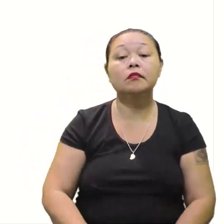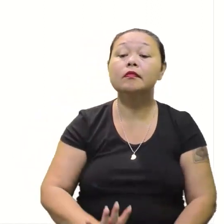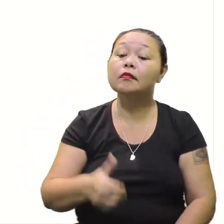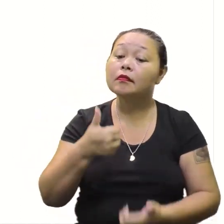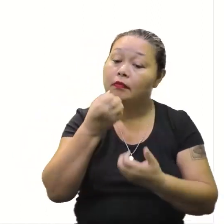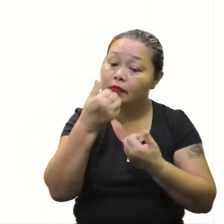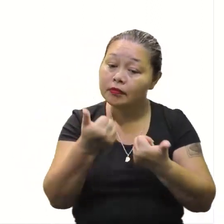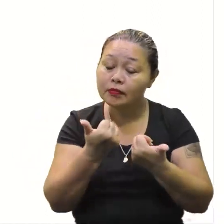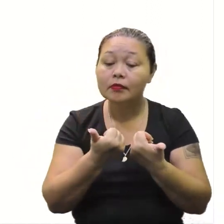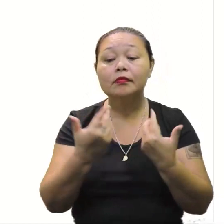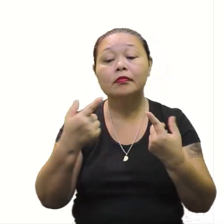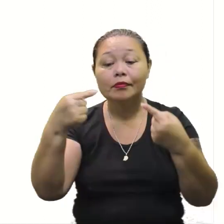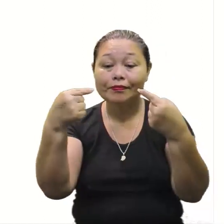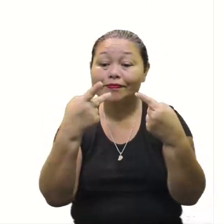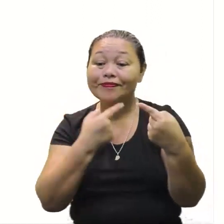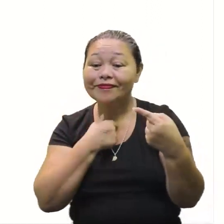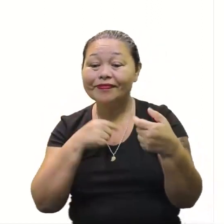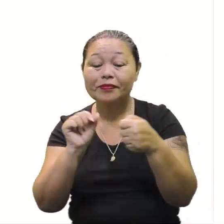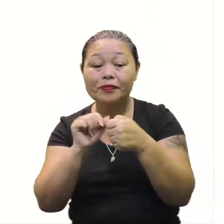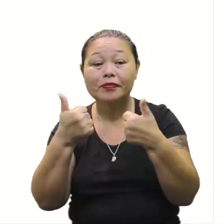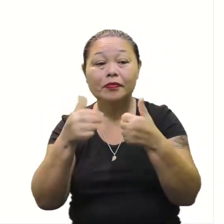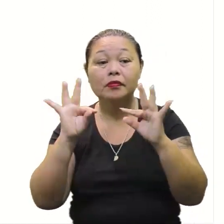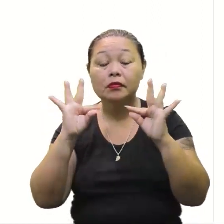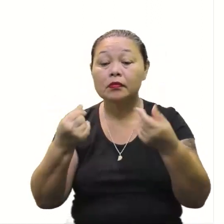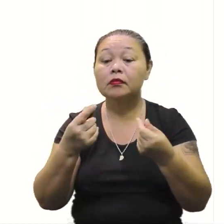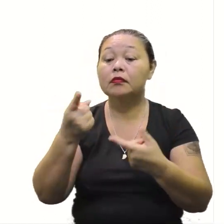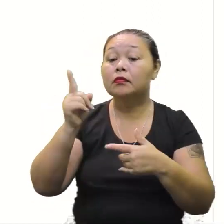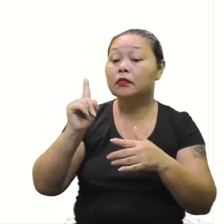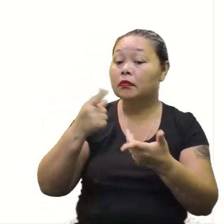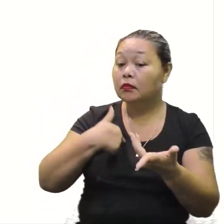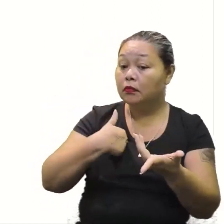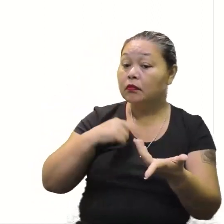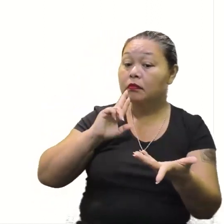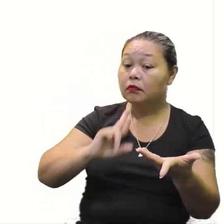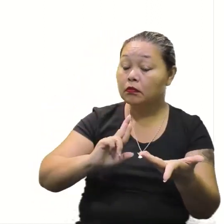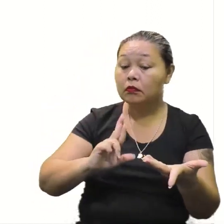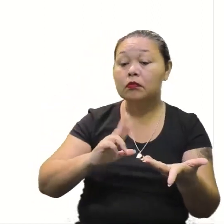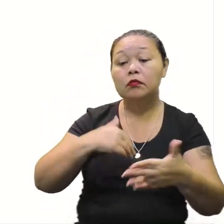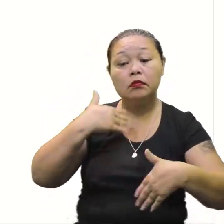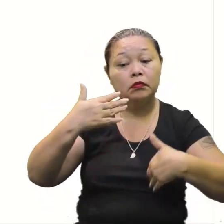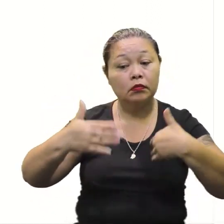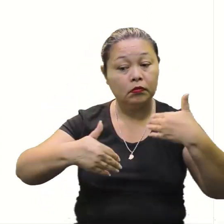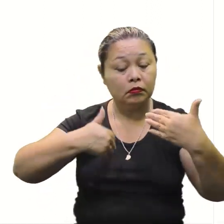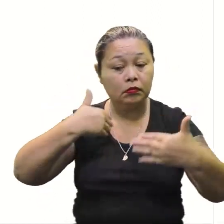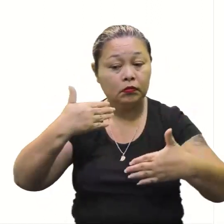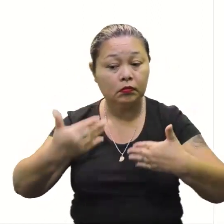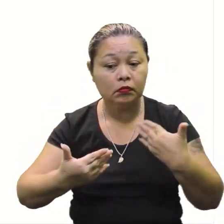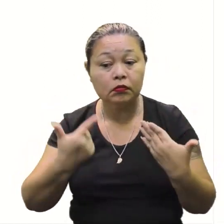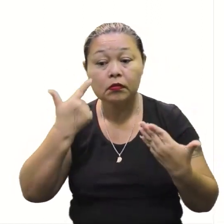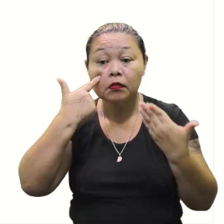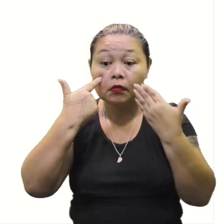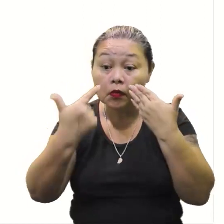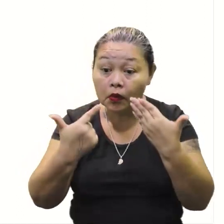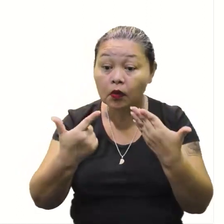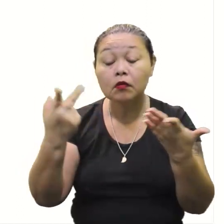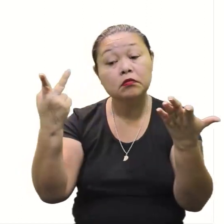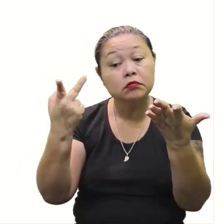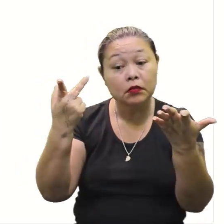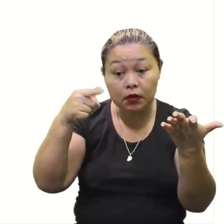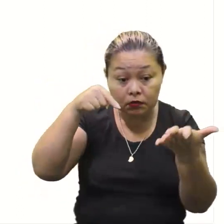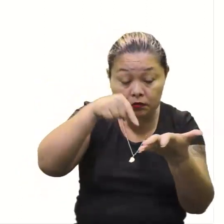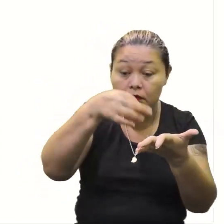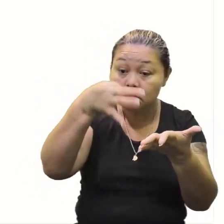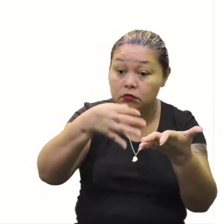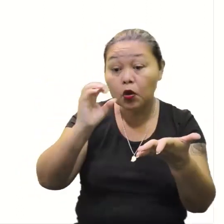Muito bem. Sintonia tudo e a gente chega a um resultado satisfatório à medida que a gente tirou a prova real e viu que